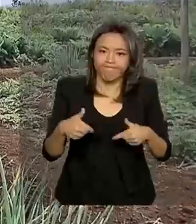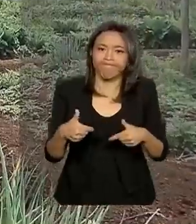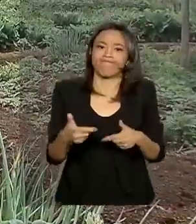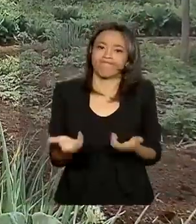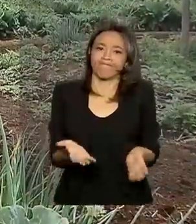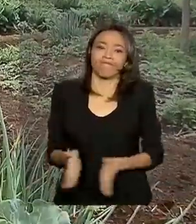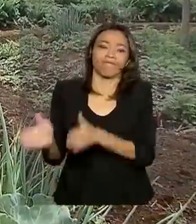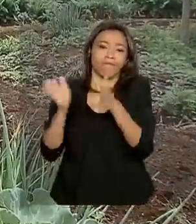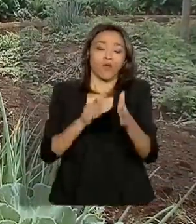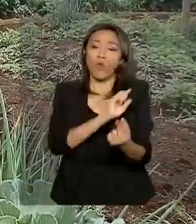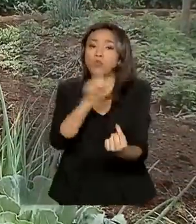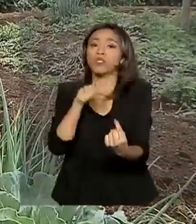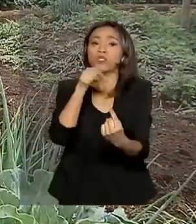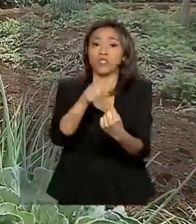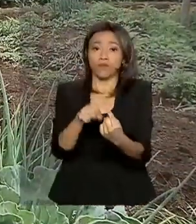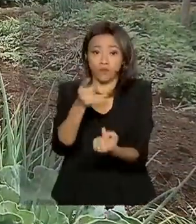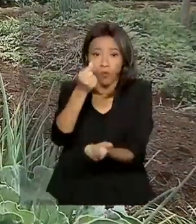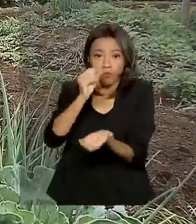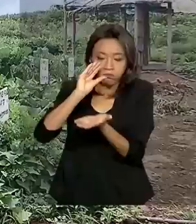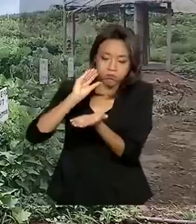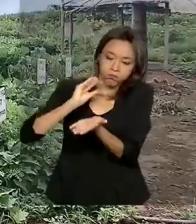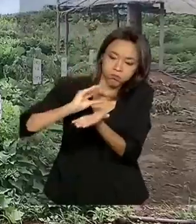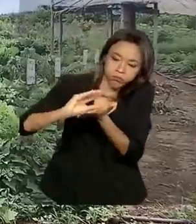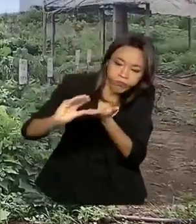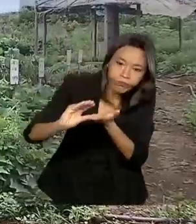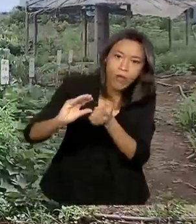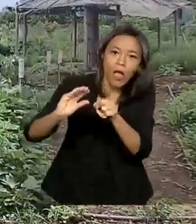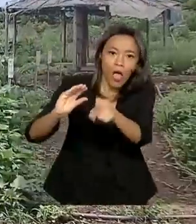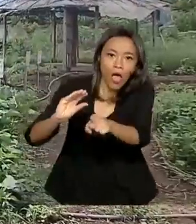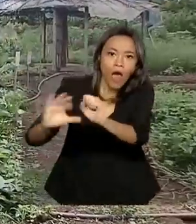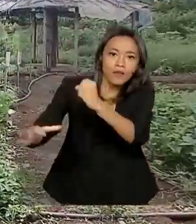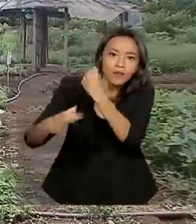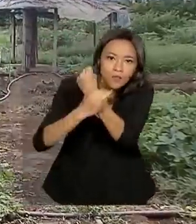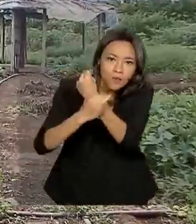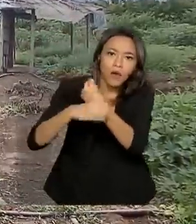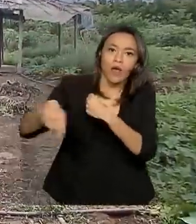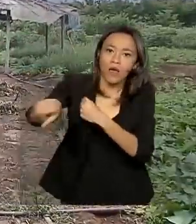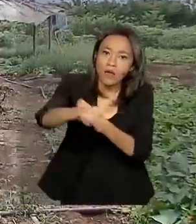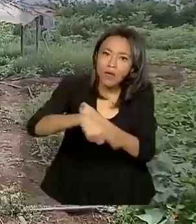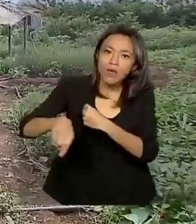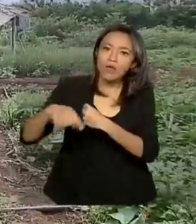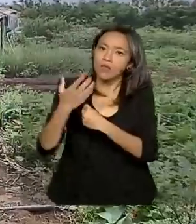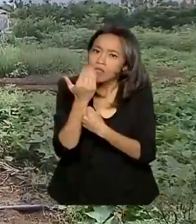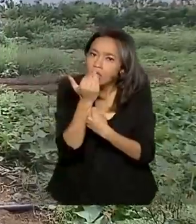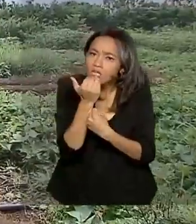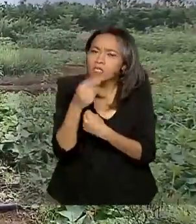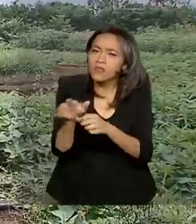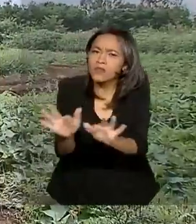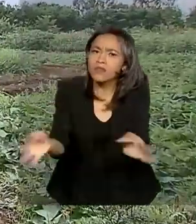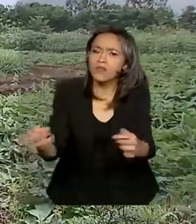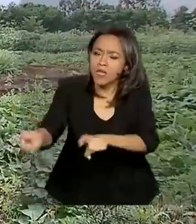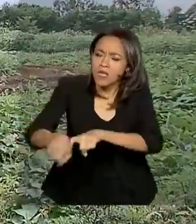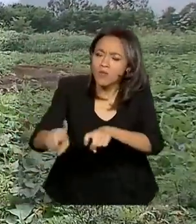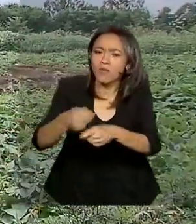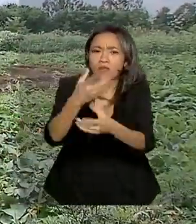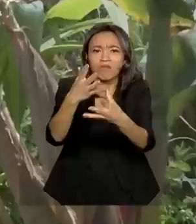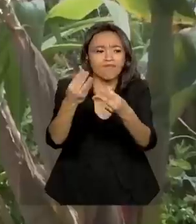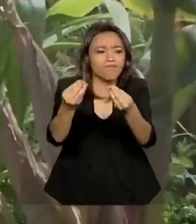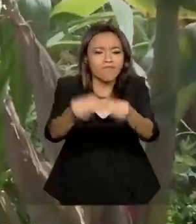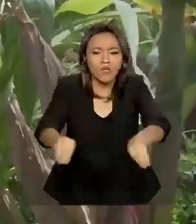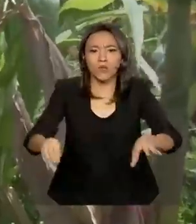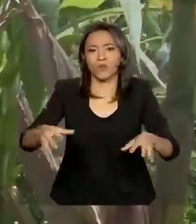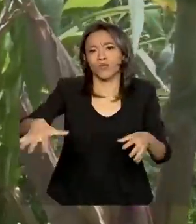do Garantia Safra é dar a segurança alimentar aos pequenos agricultores quando há perda na produção